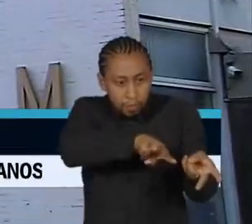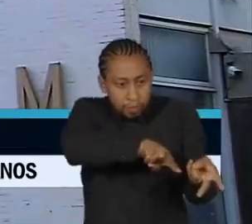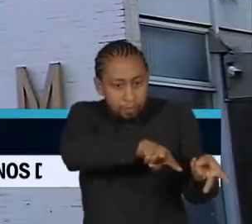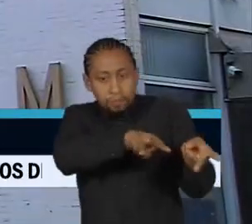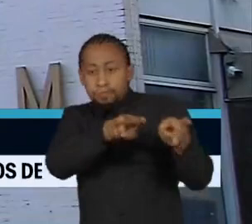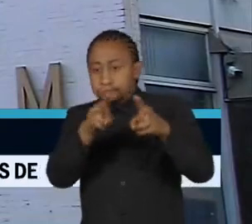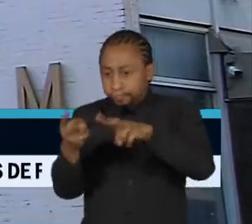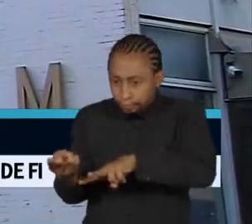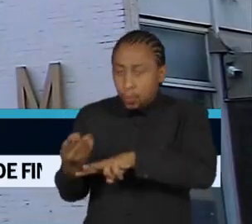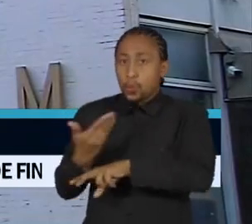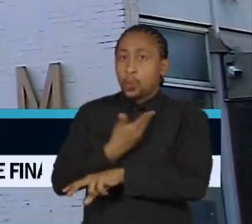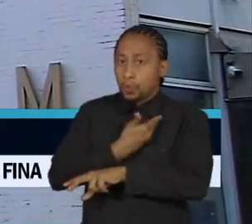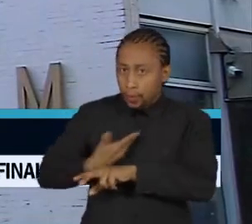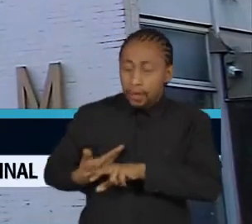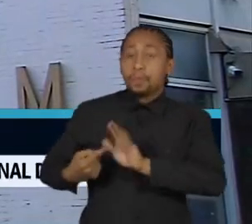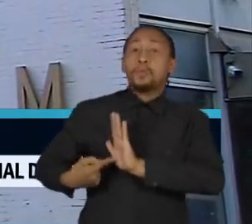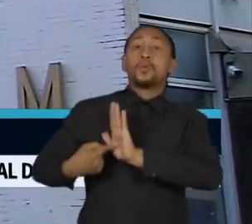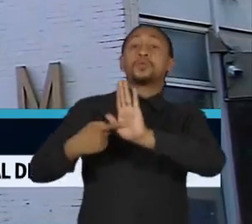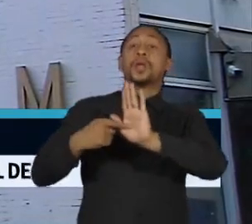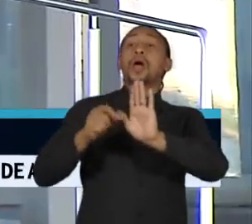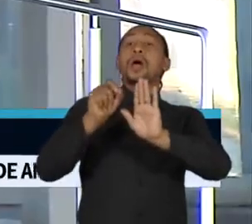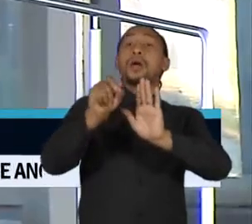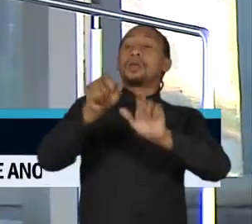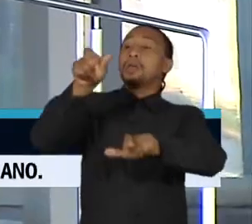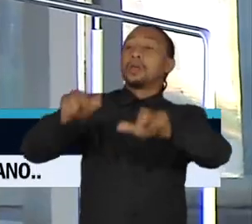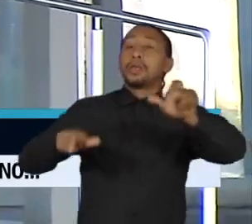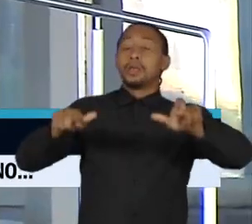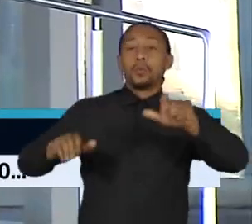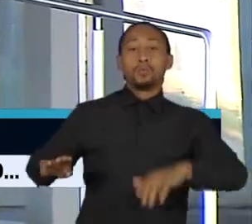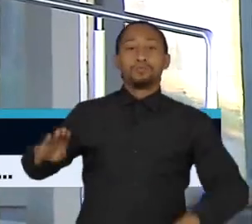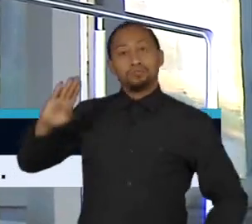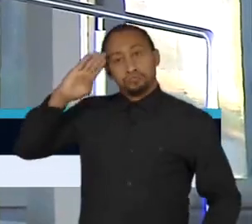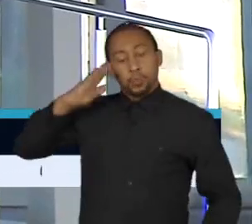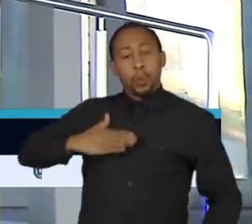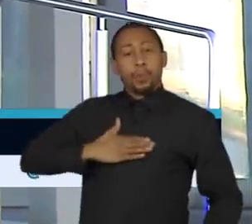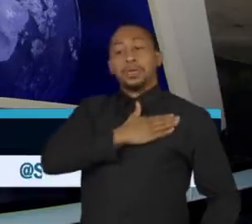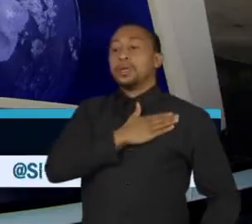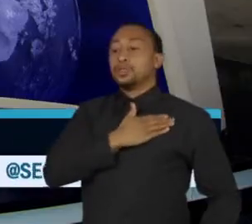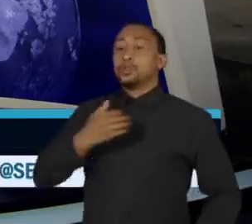dos novos comandantes das Forças Armadas para efetuarem as trocas.